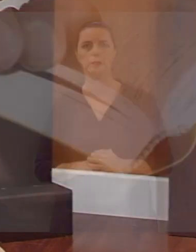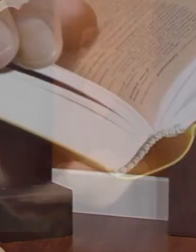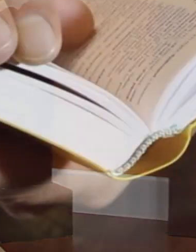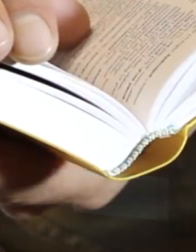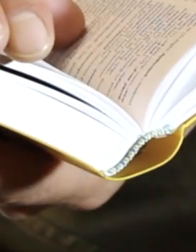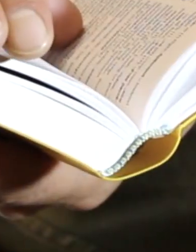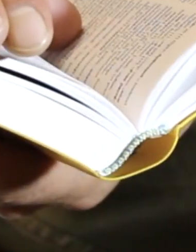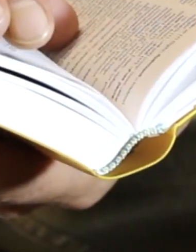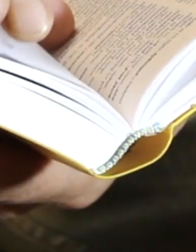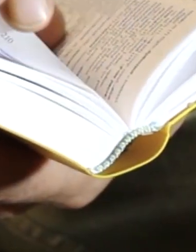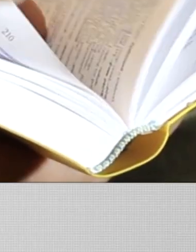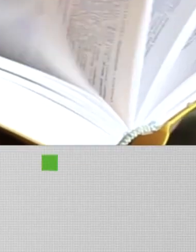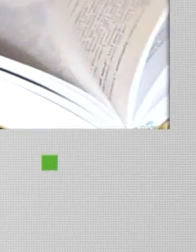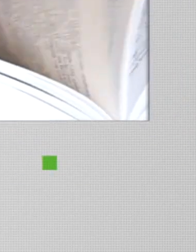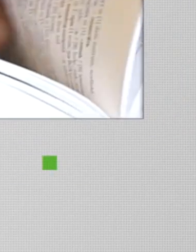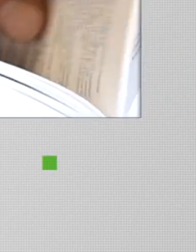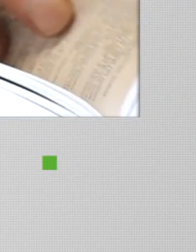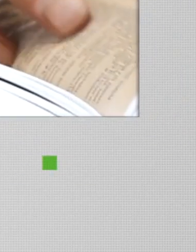desse texto.